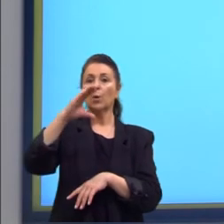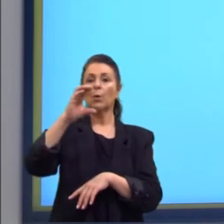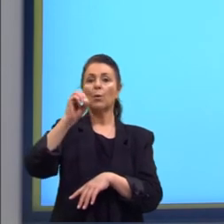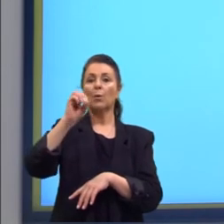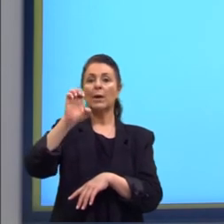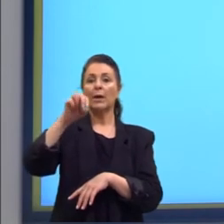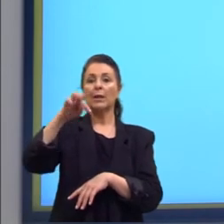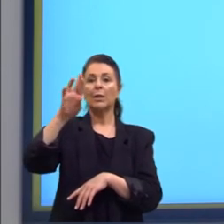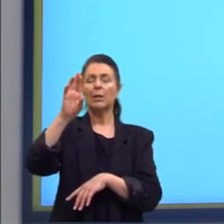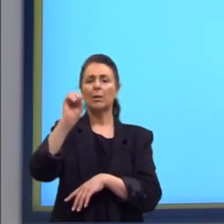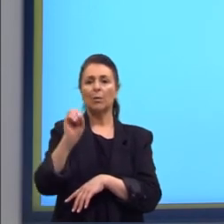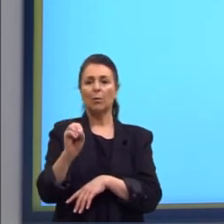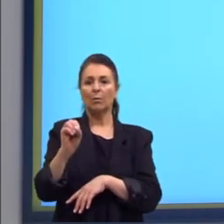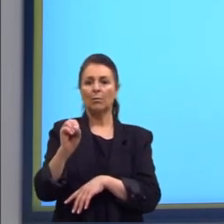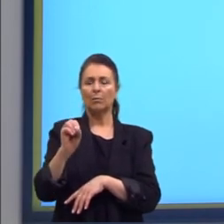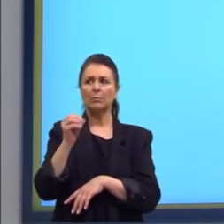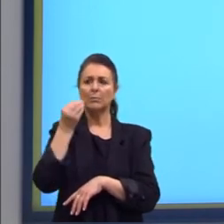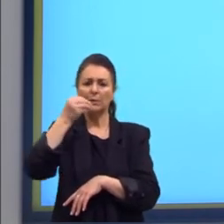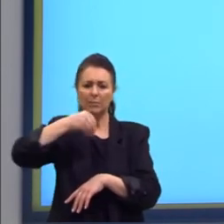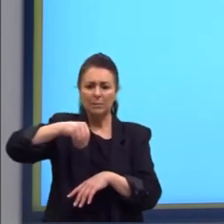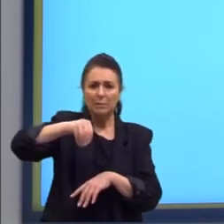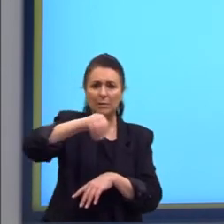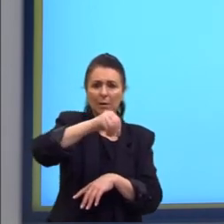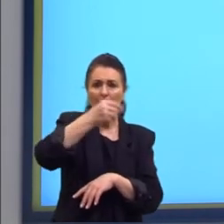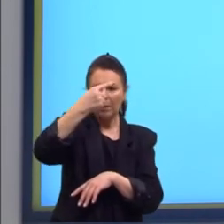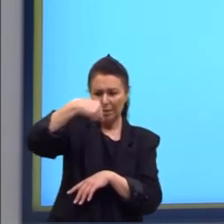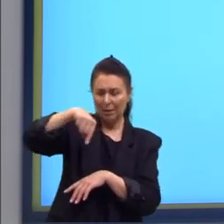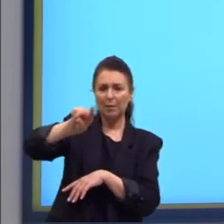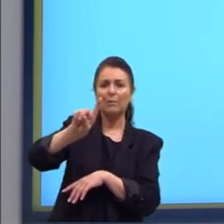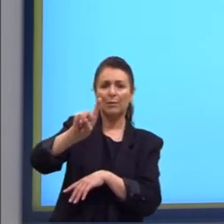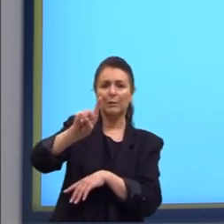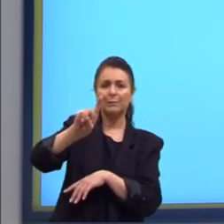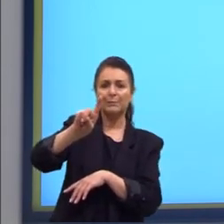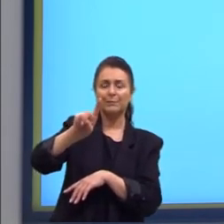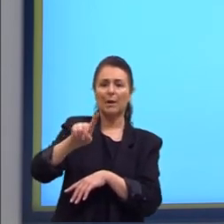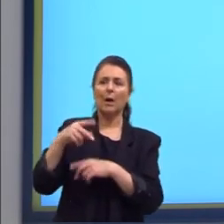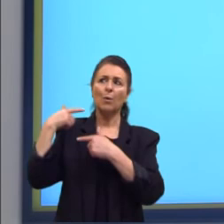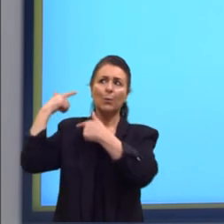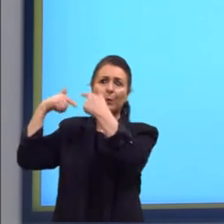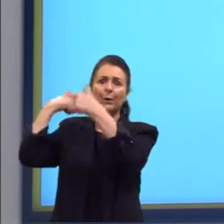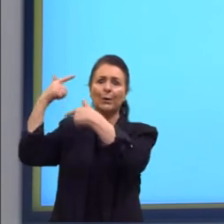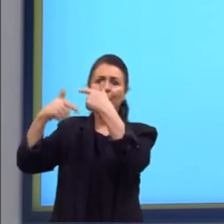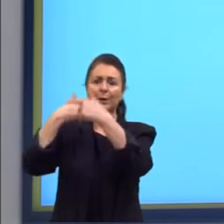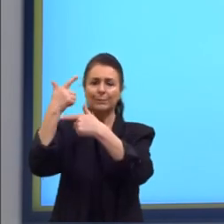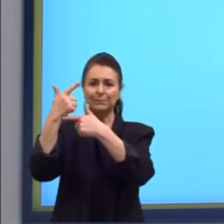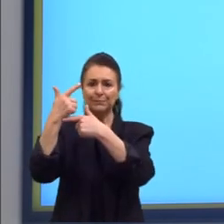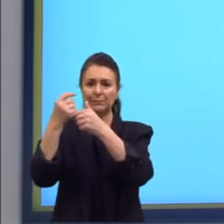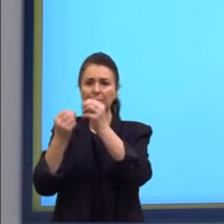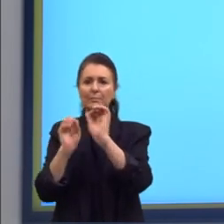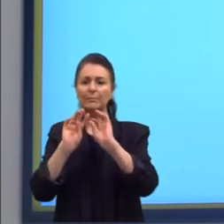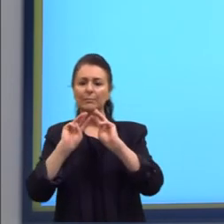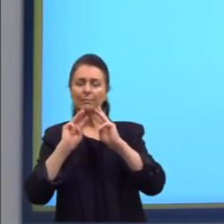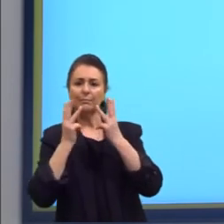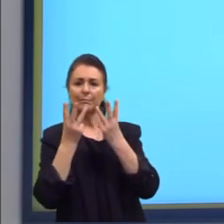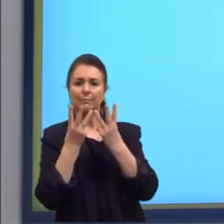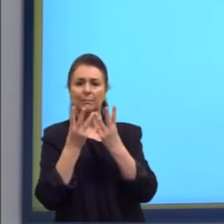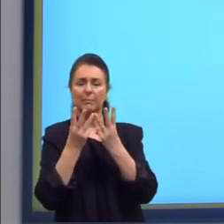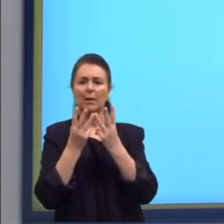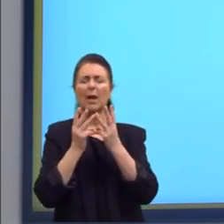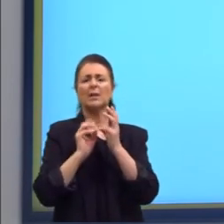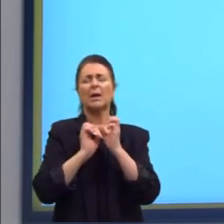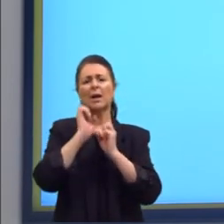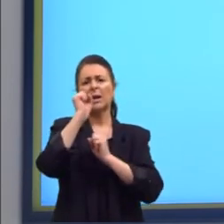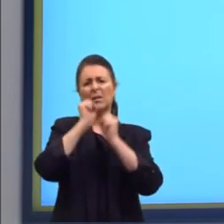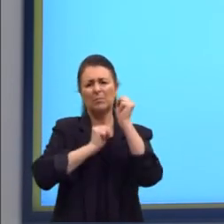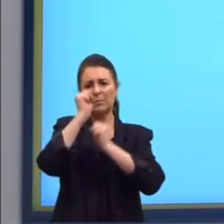levou um clássico da Hortifruti. Essa empresa aqui ficou muito conhecida há uns anos atrás